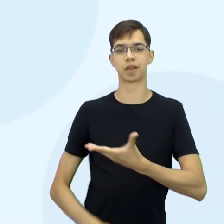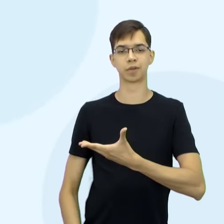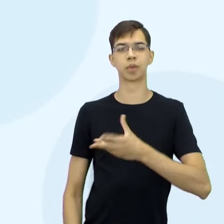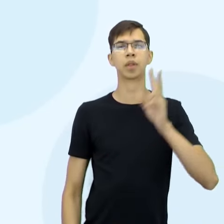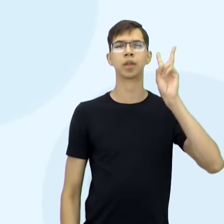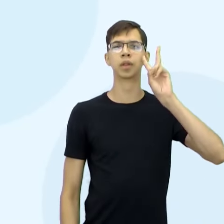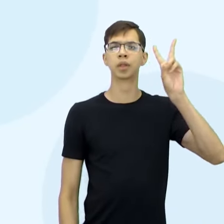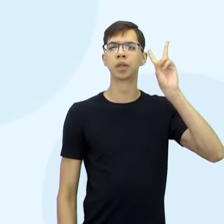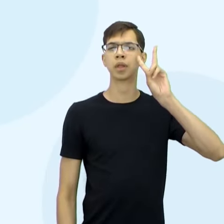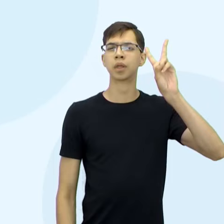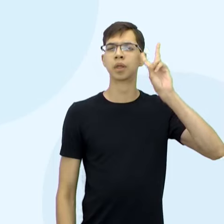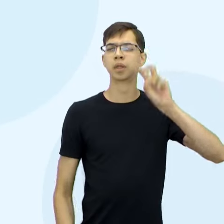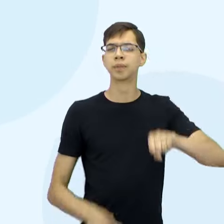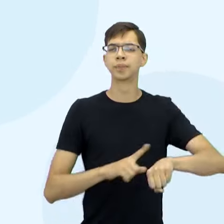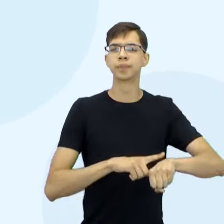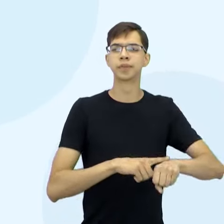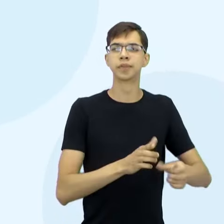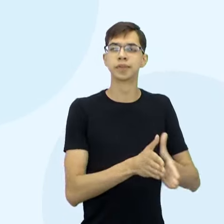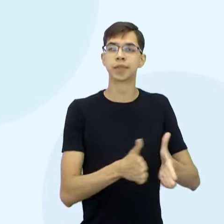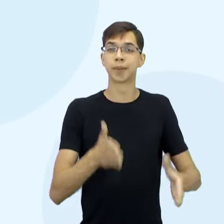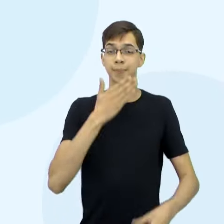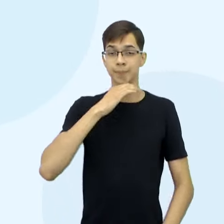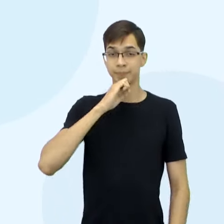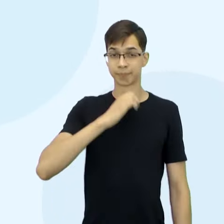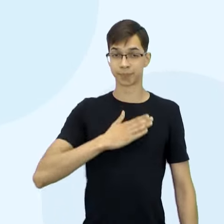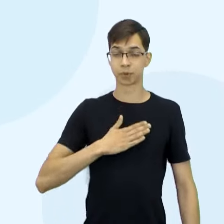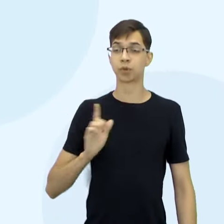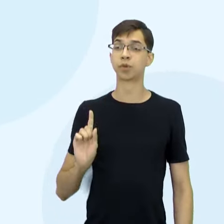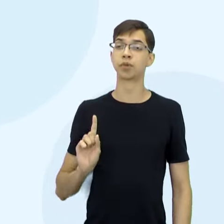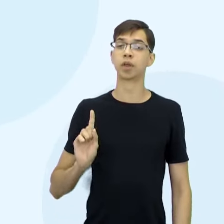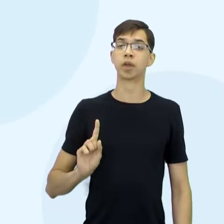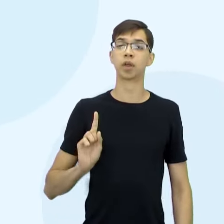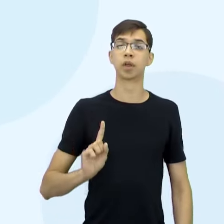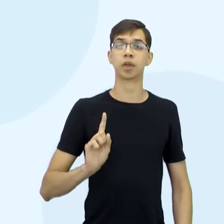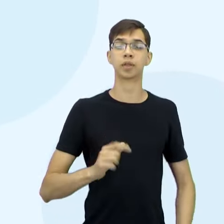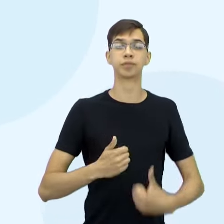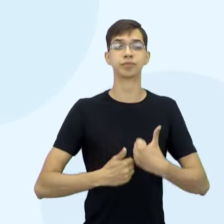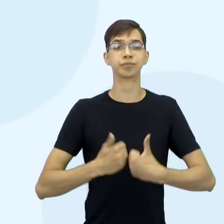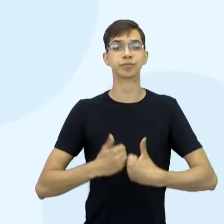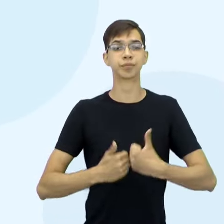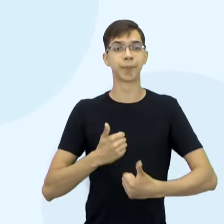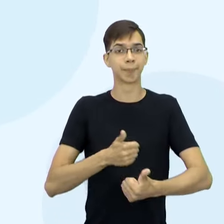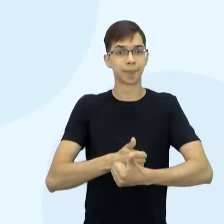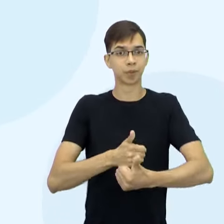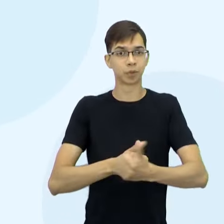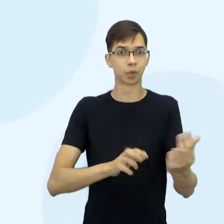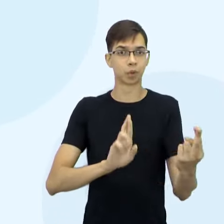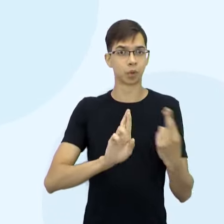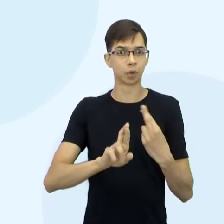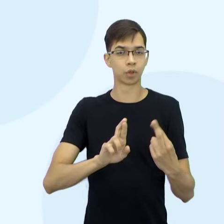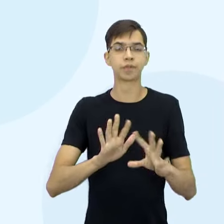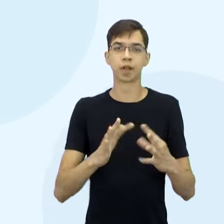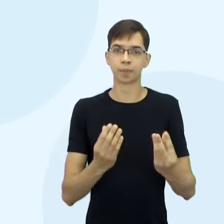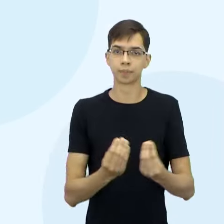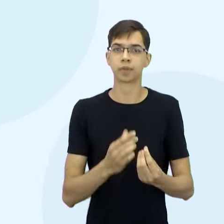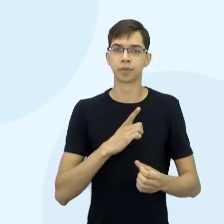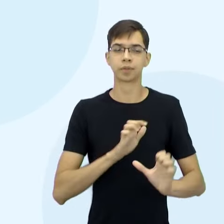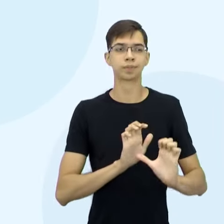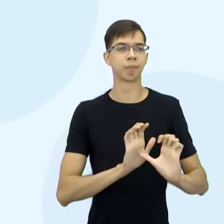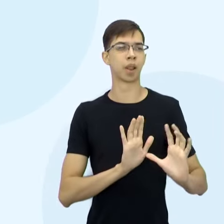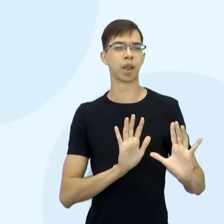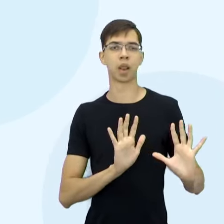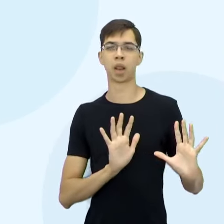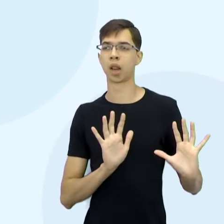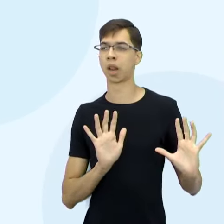quando meu pai saía para jogar futebol no campinho da beira rodovia. E as famílias e mais famílias se juntavam para